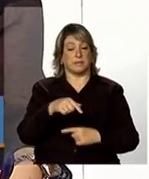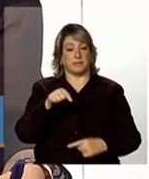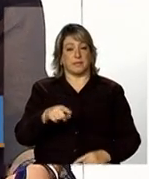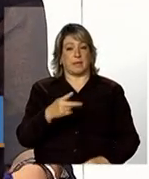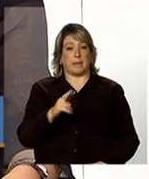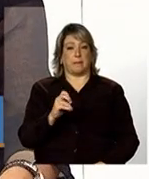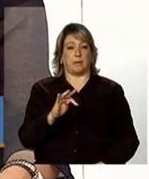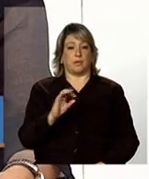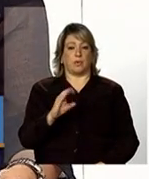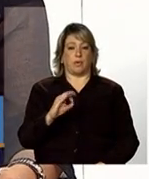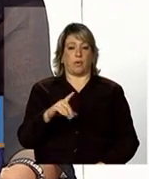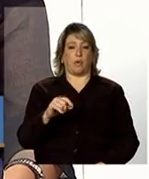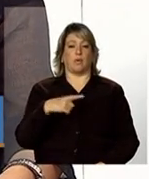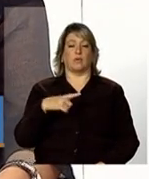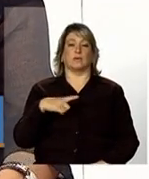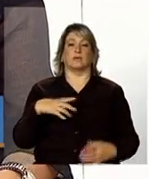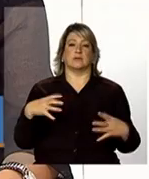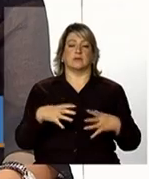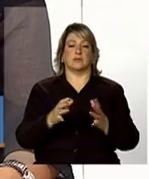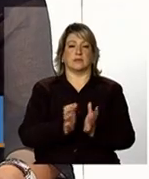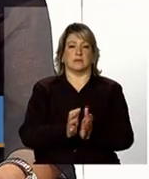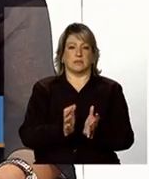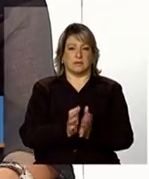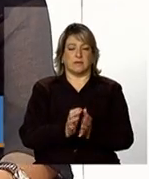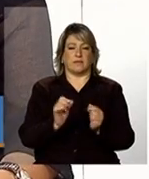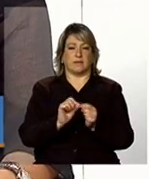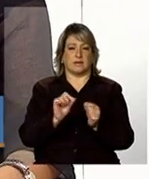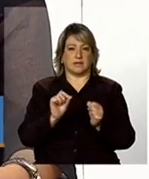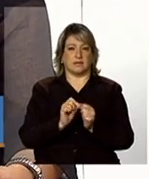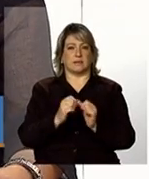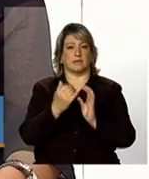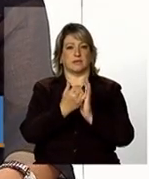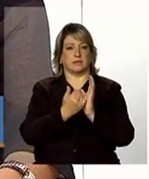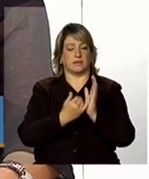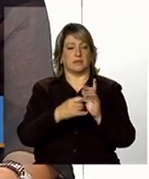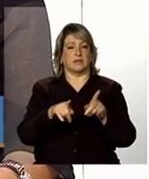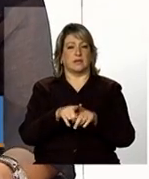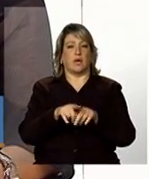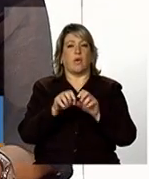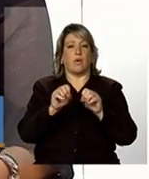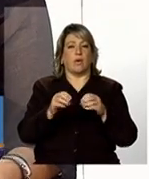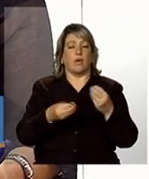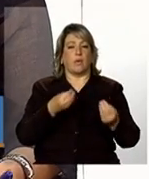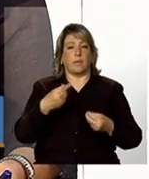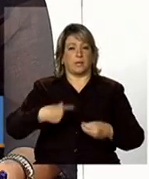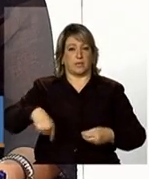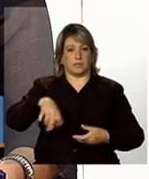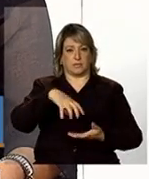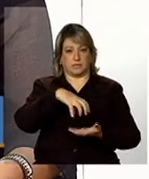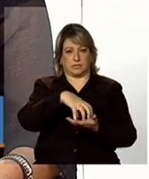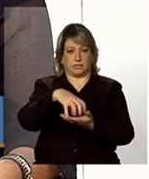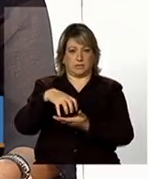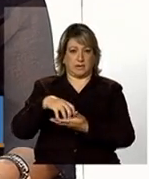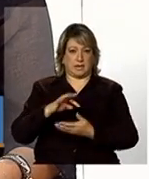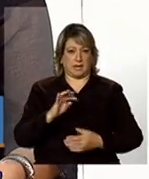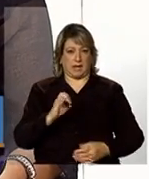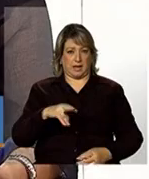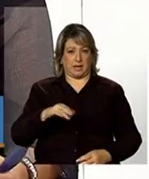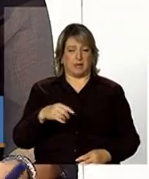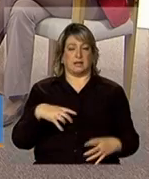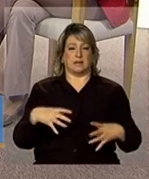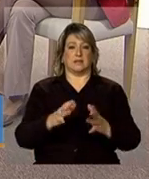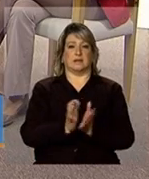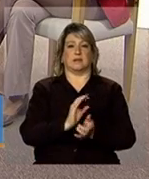vem estabelecer procedimentos e orientações para que as equipes técnicas da assistência